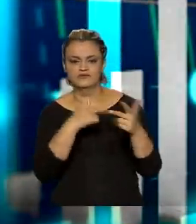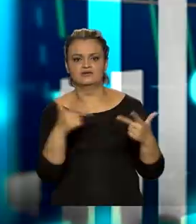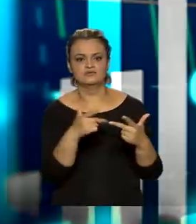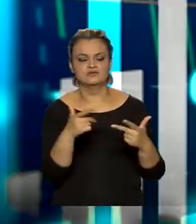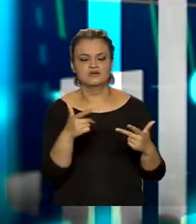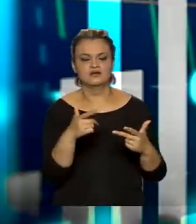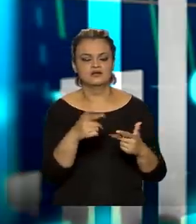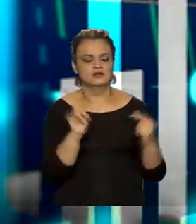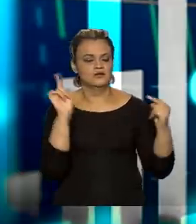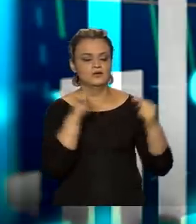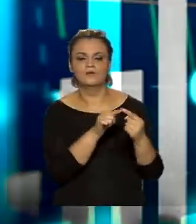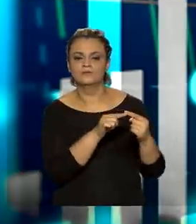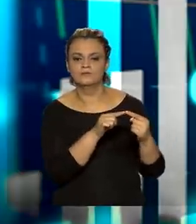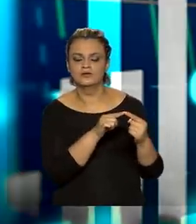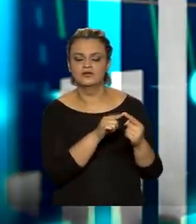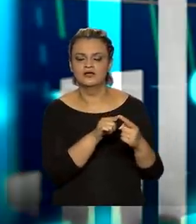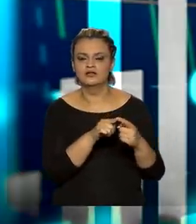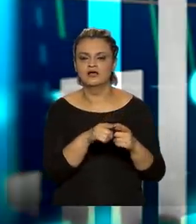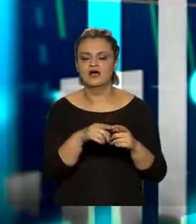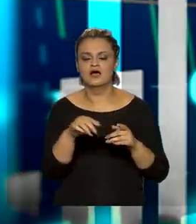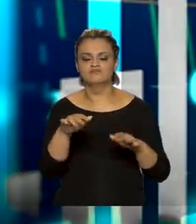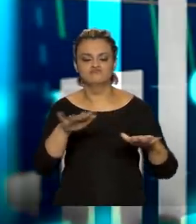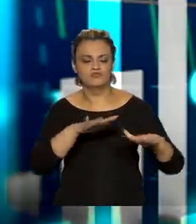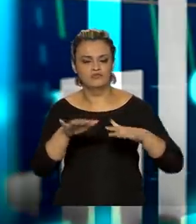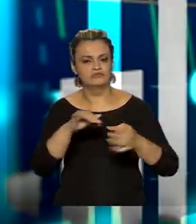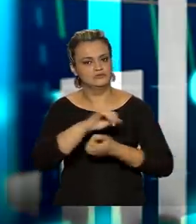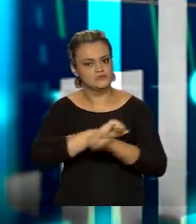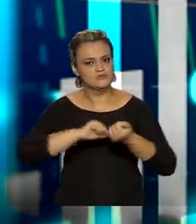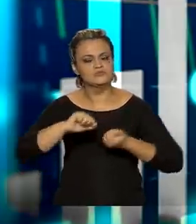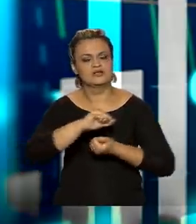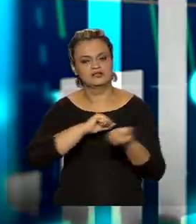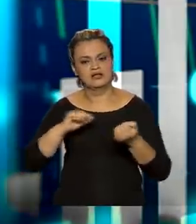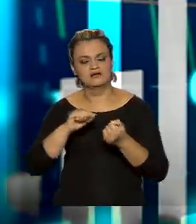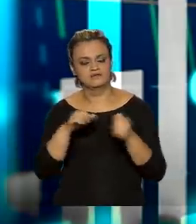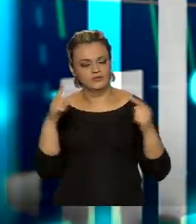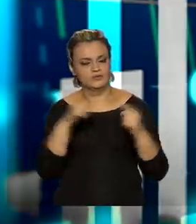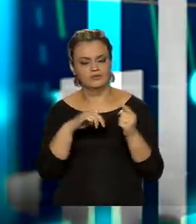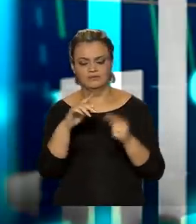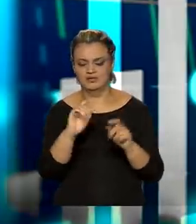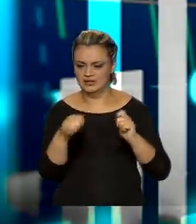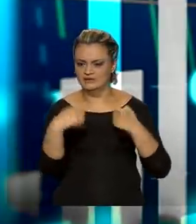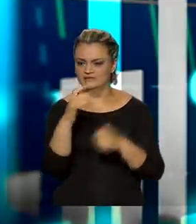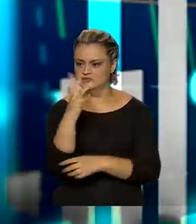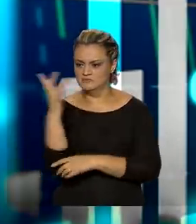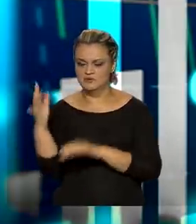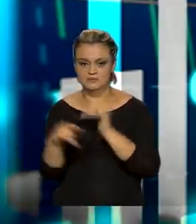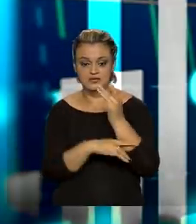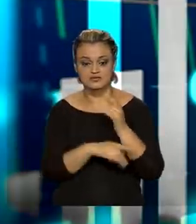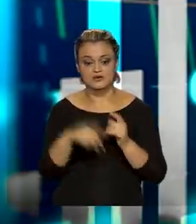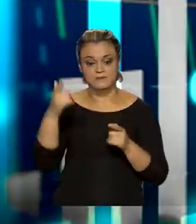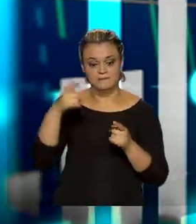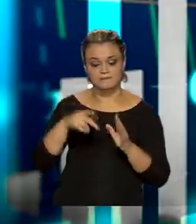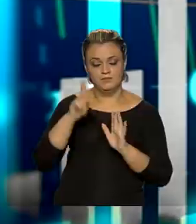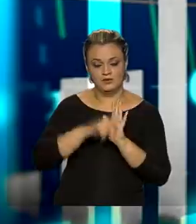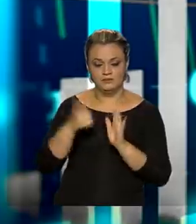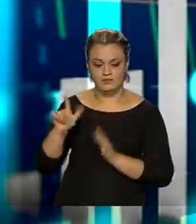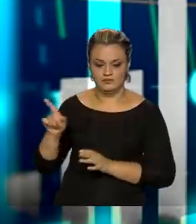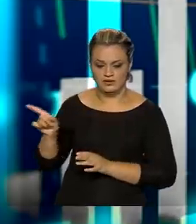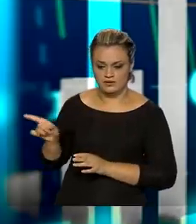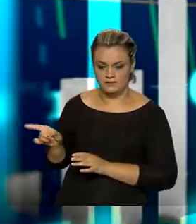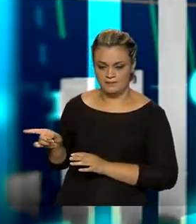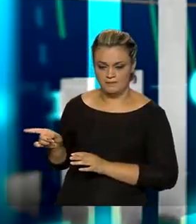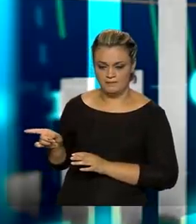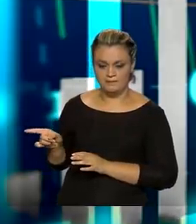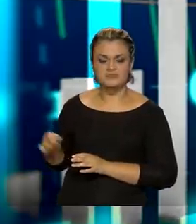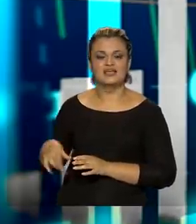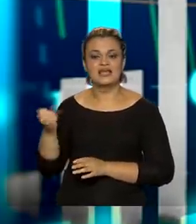relacionados ao desenvolvimento sustentável, ou seja, amigáveis ao meio ambiente, e também o Programa ABC Mais Agro, que